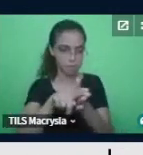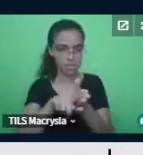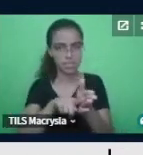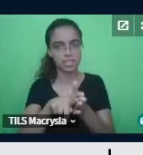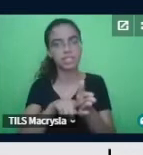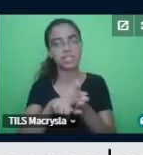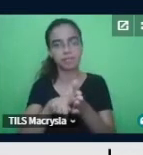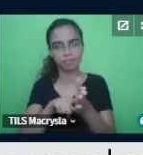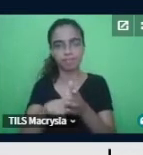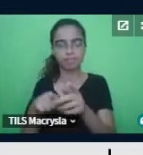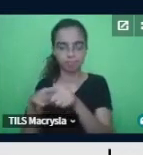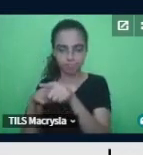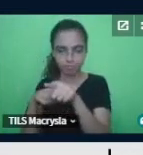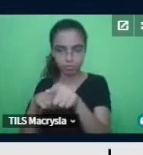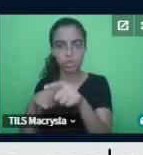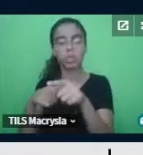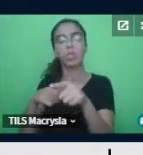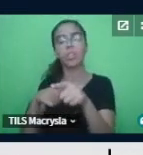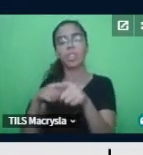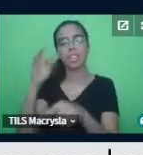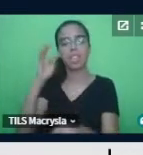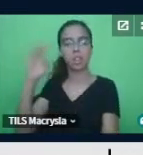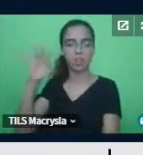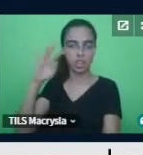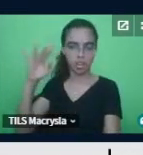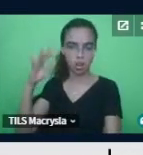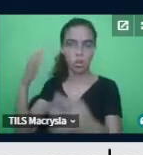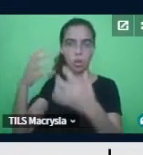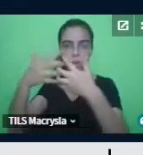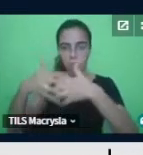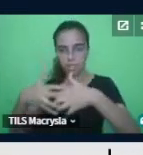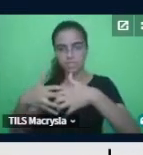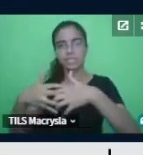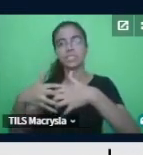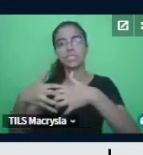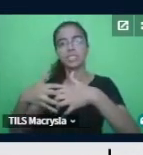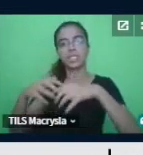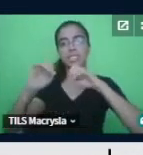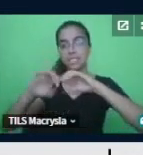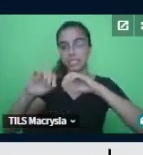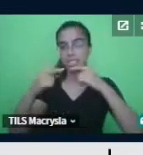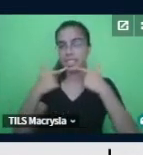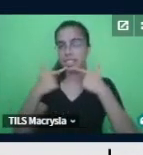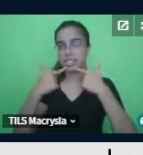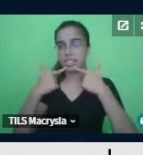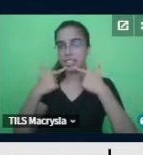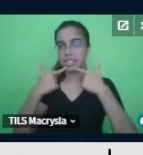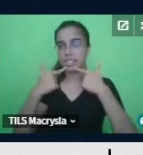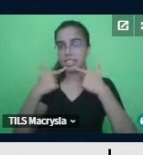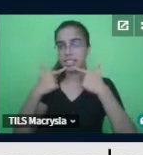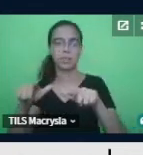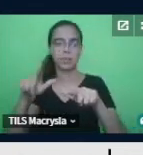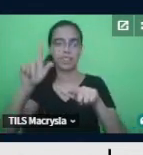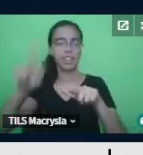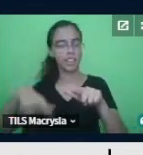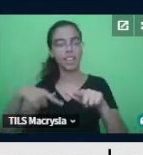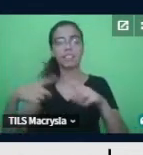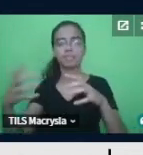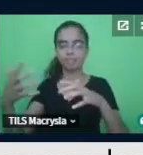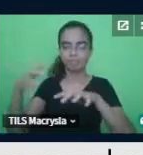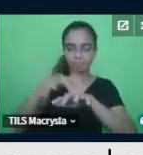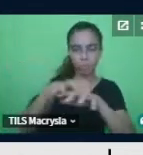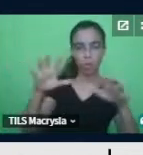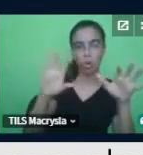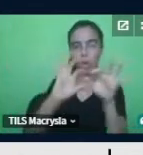teoria da complexidade no ensino de línguas, ele se enxerga como parte do contexto de pesquisa, que é o meu caso, né, eu sou